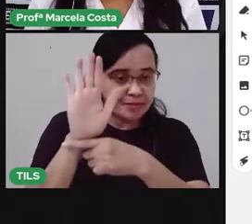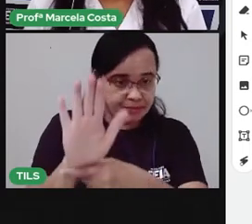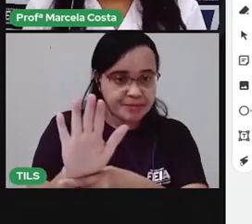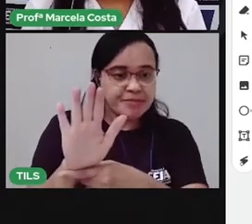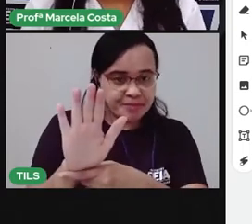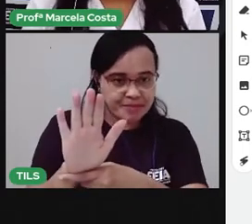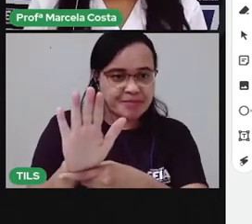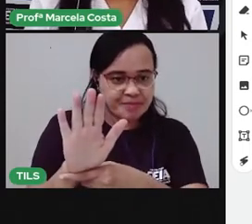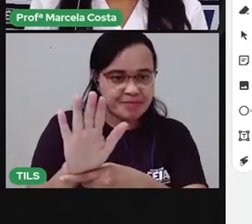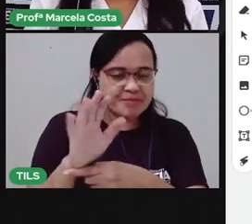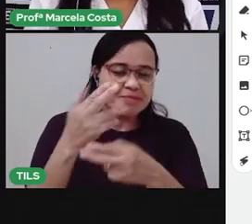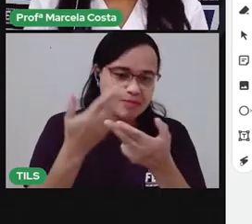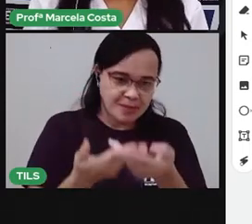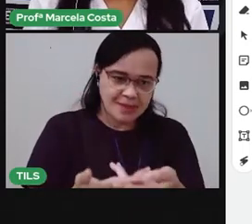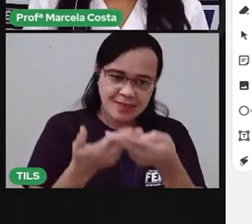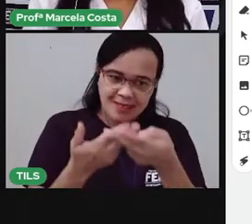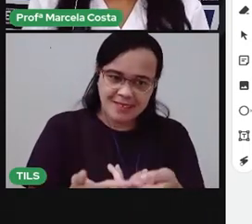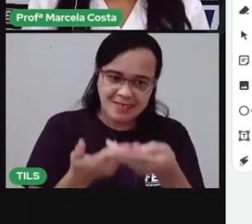Seja paciente.